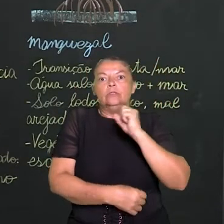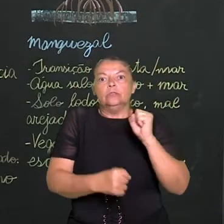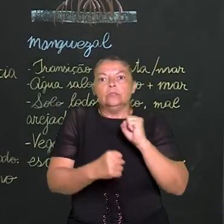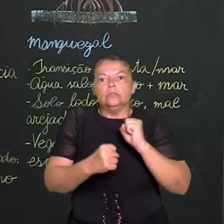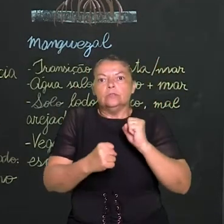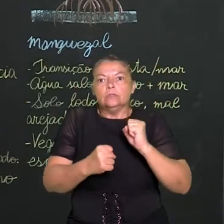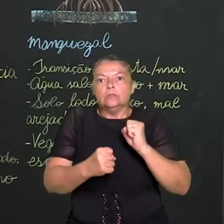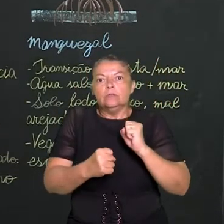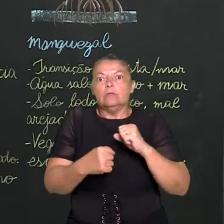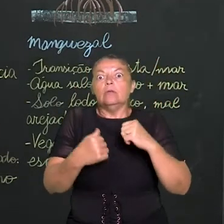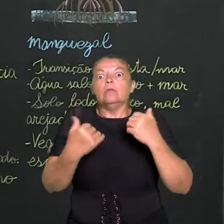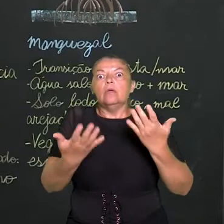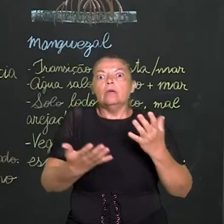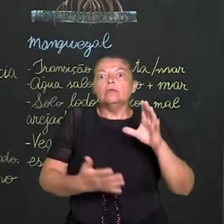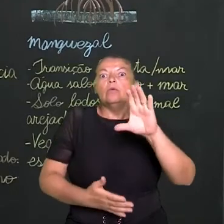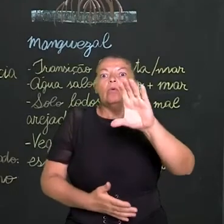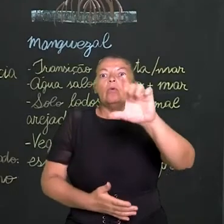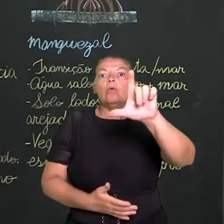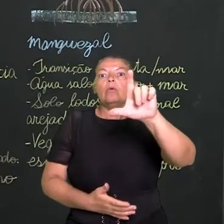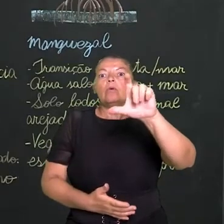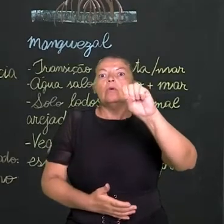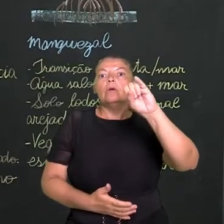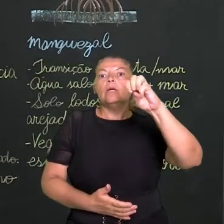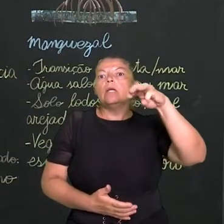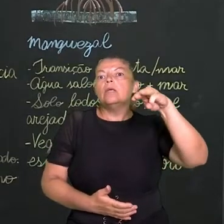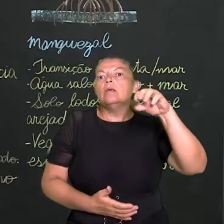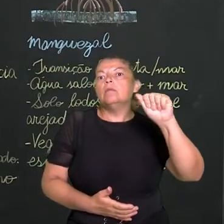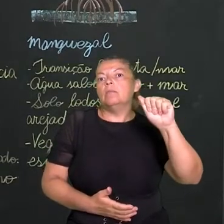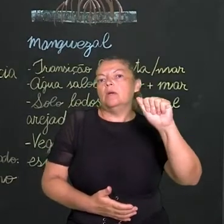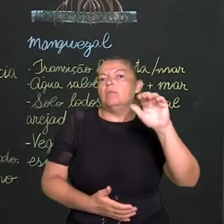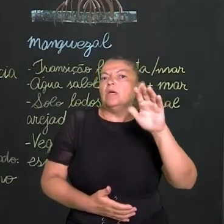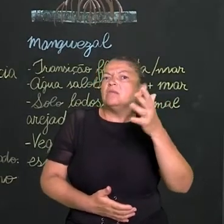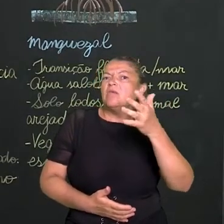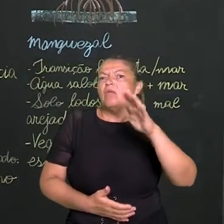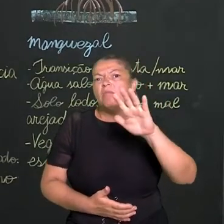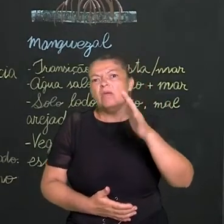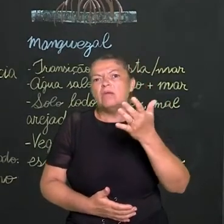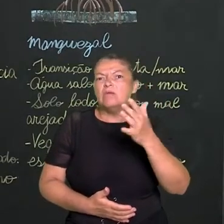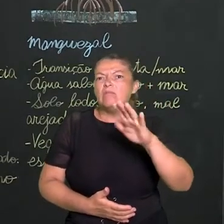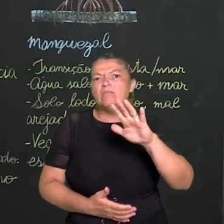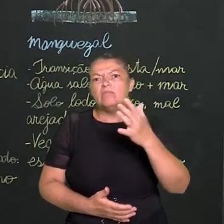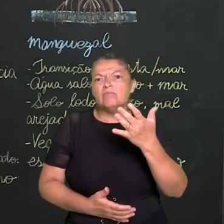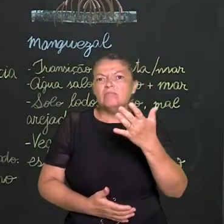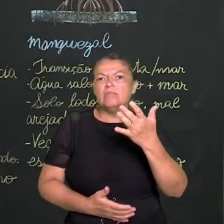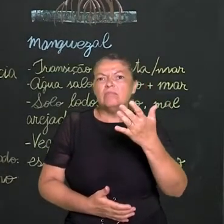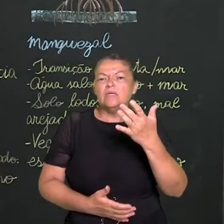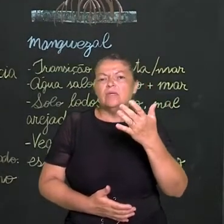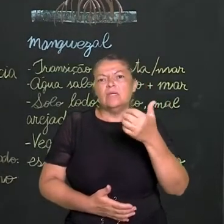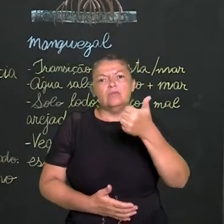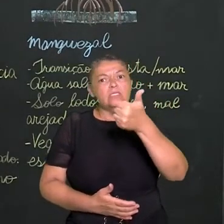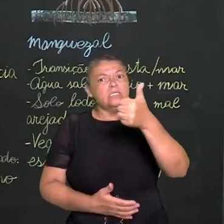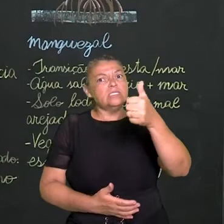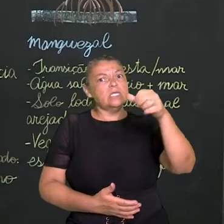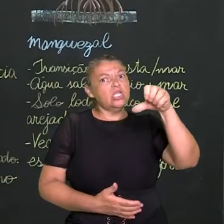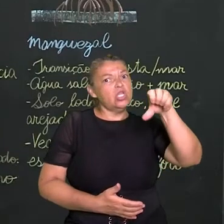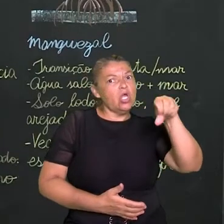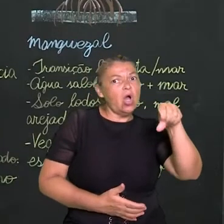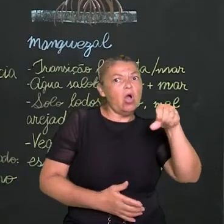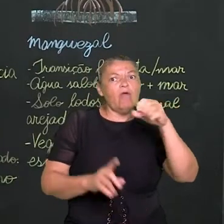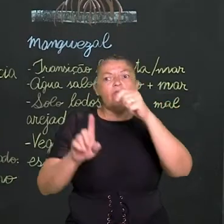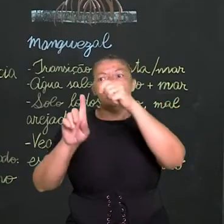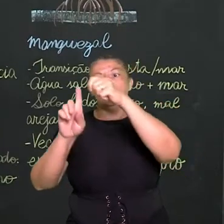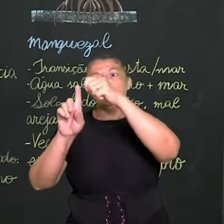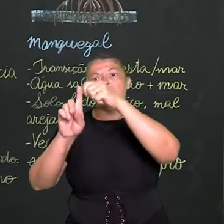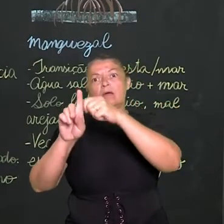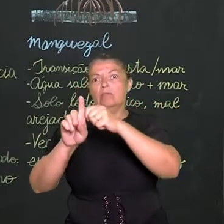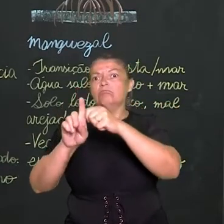é frio. O clima a gente chama de subtropical frio e a temperatura média está aí na média dos 19 graus.